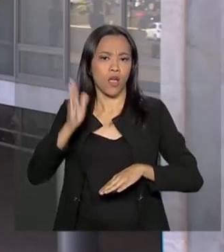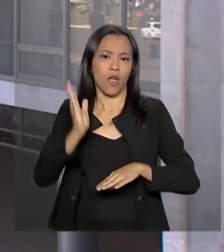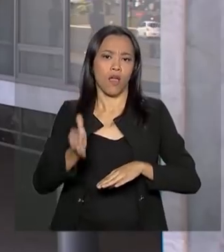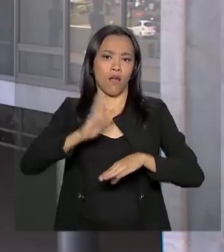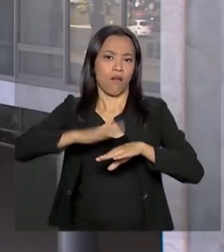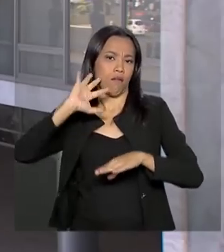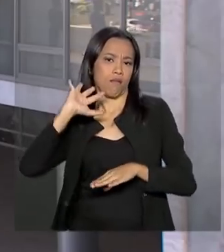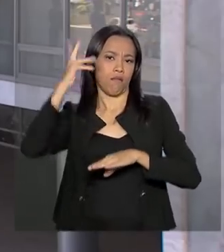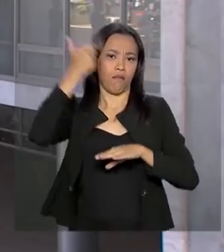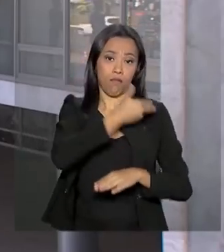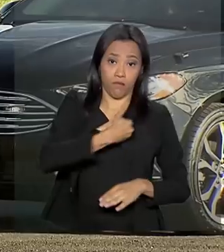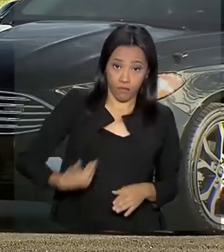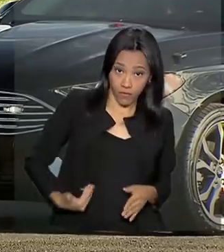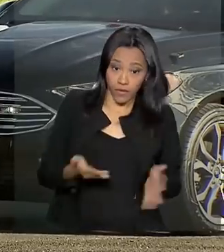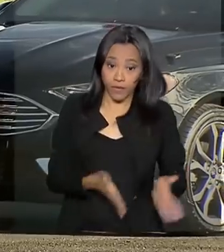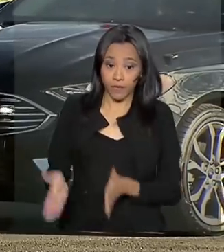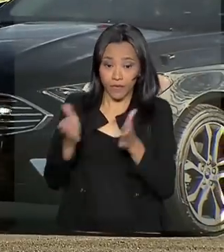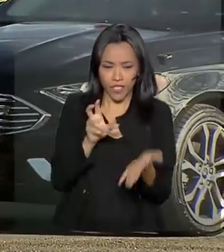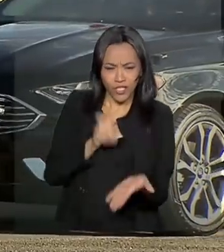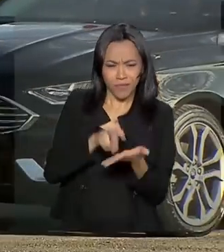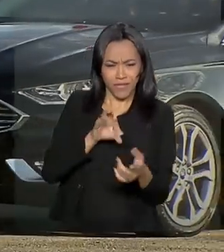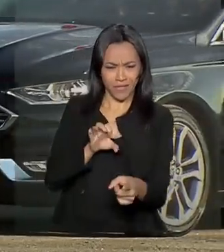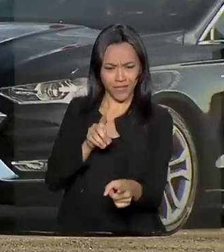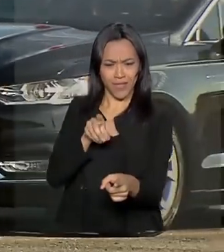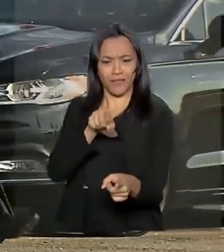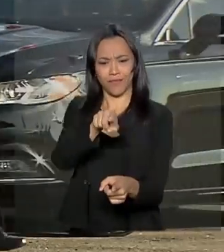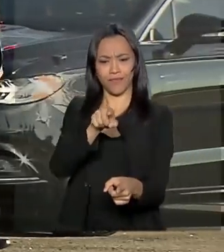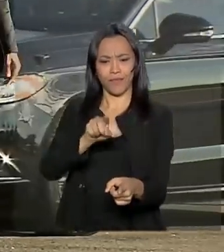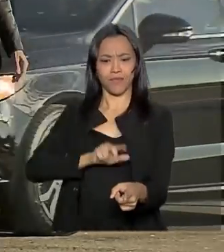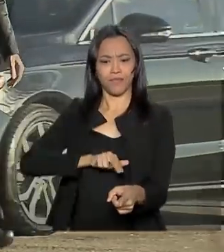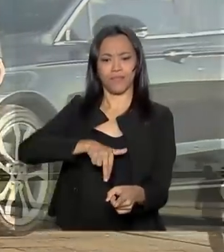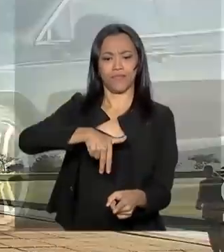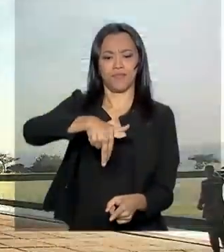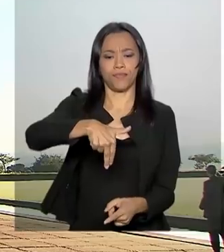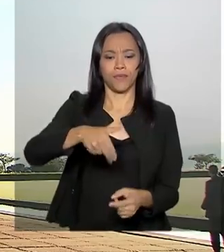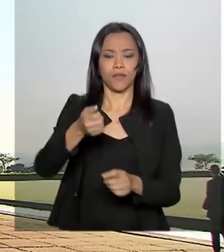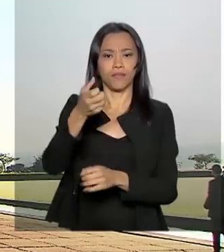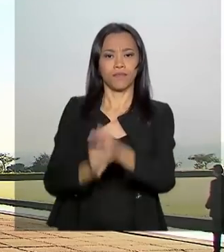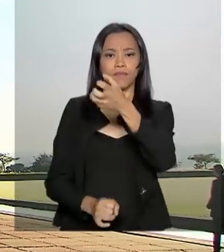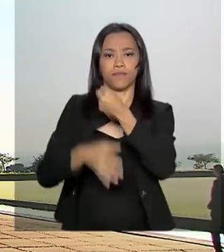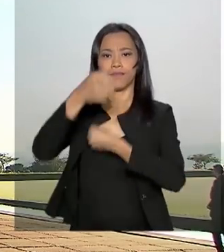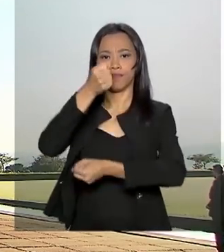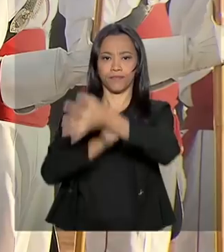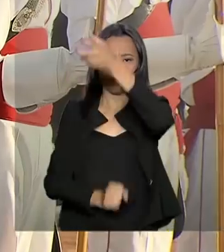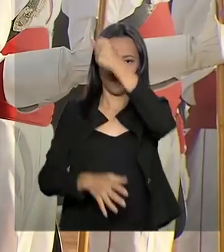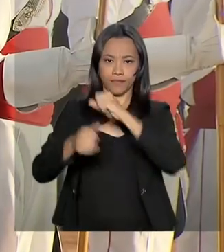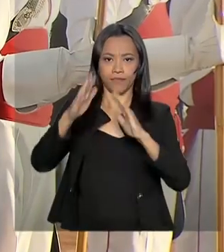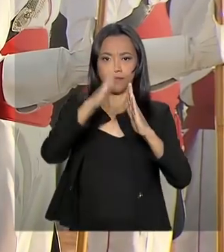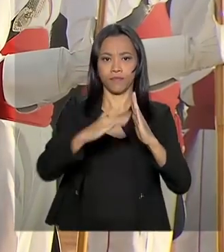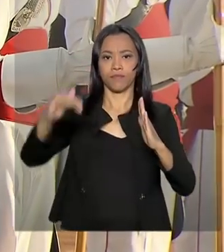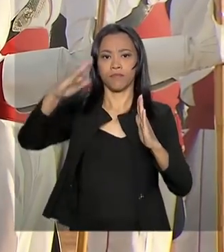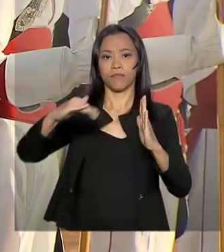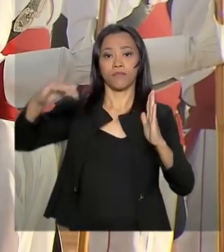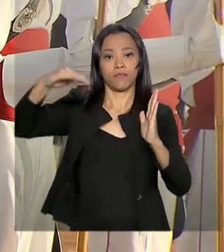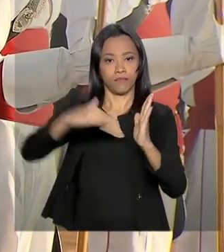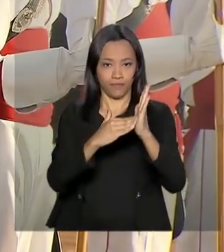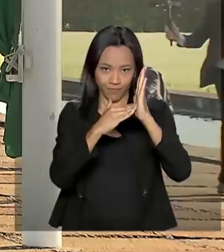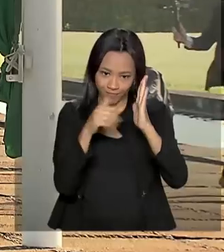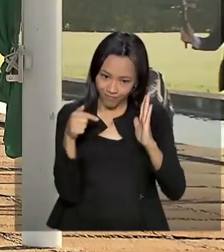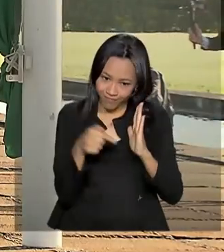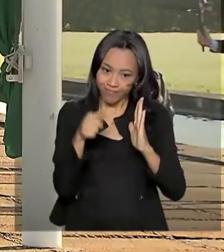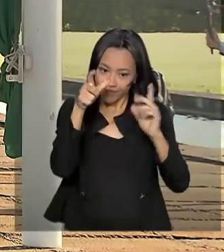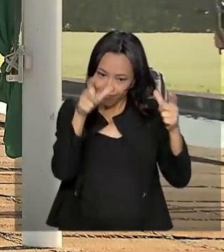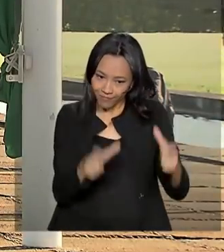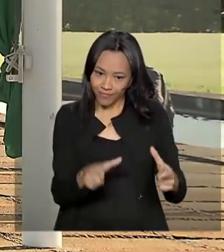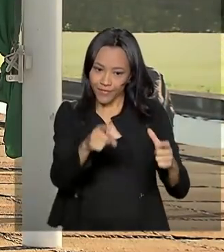hoje de manhã, o presidente Bolsonaro começou o dia cedinho, participando da cerimônia de achamento da bandeira no Palácio da Alvorada, a residência oficial